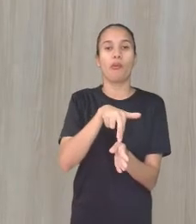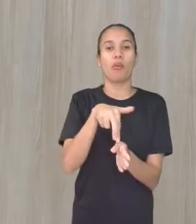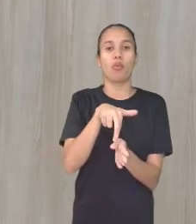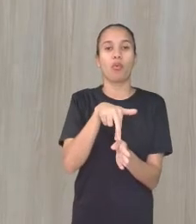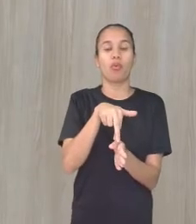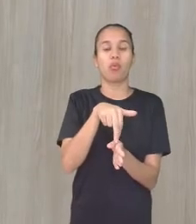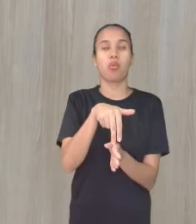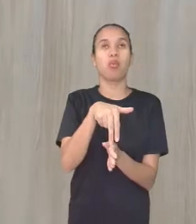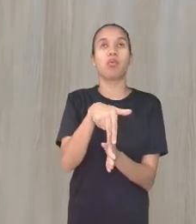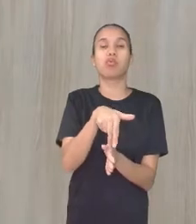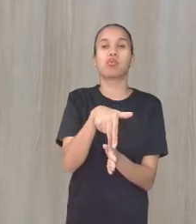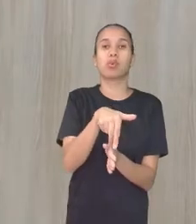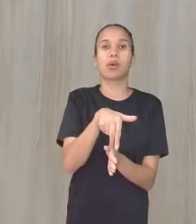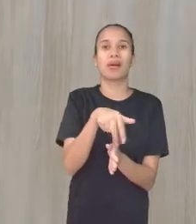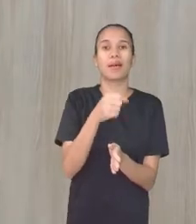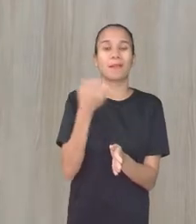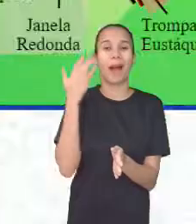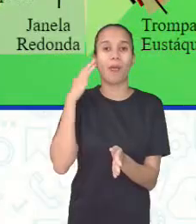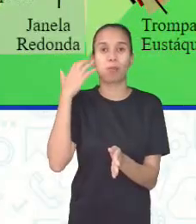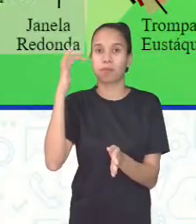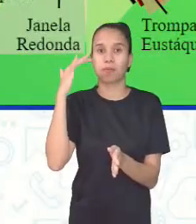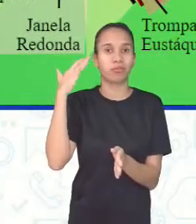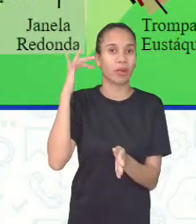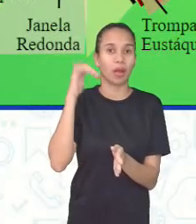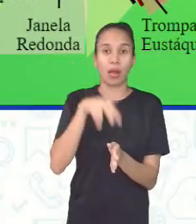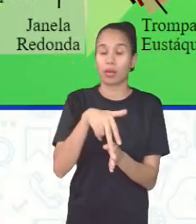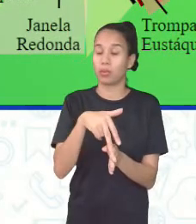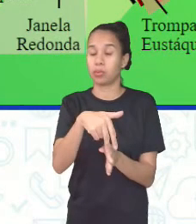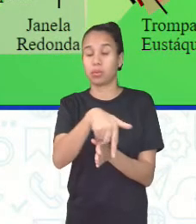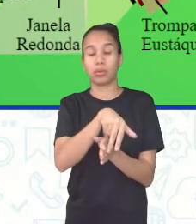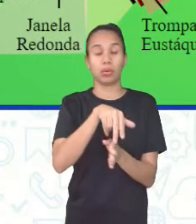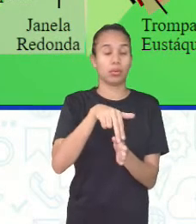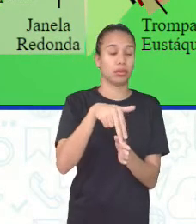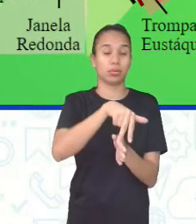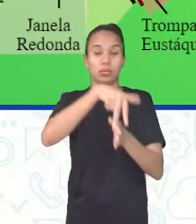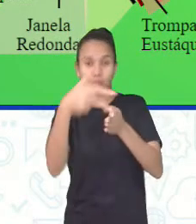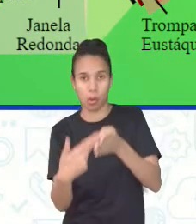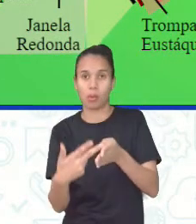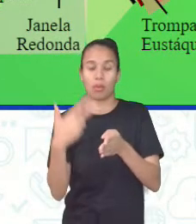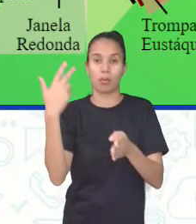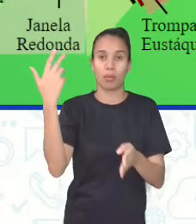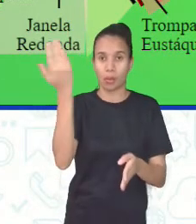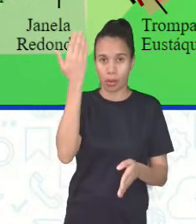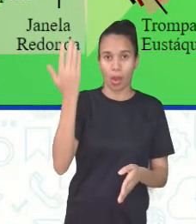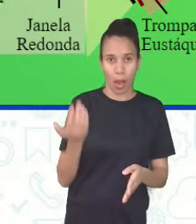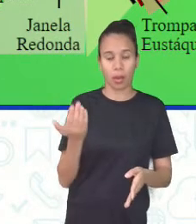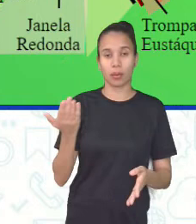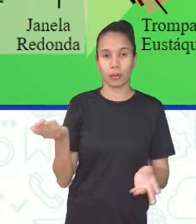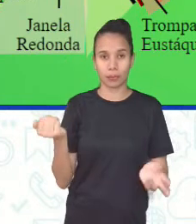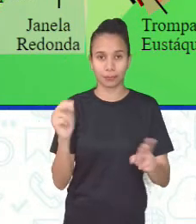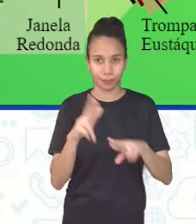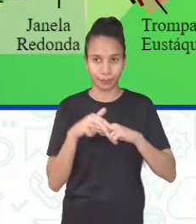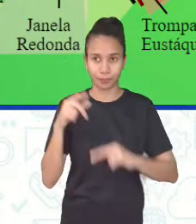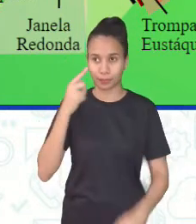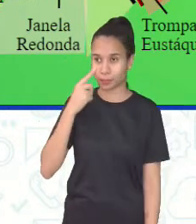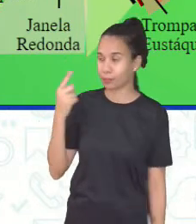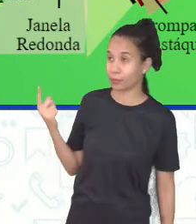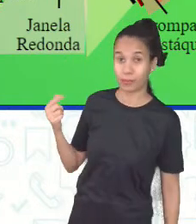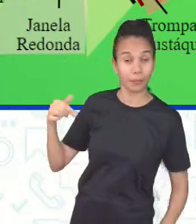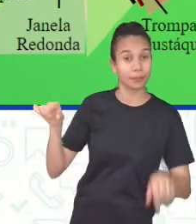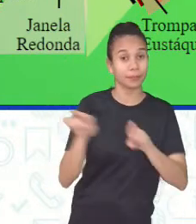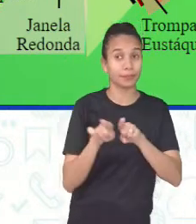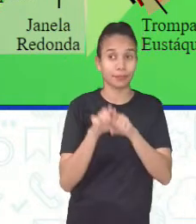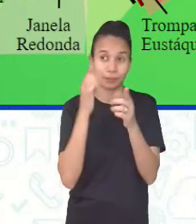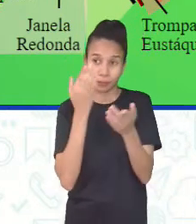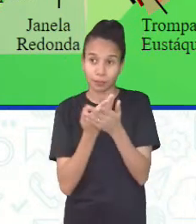corda. Mas se ele se agita, a gente perde o controle e cai, né? Se for o caso aí. Então, a gente vai também